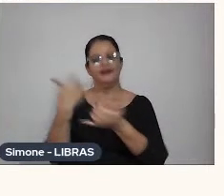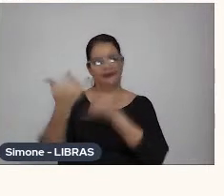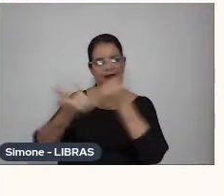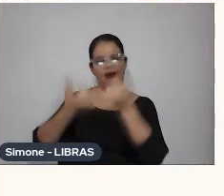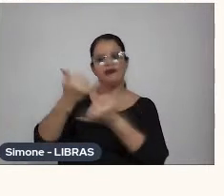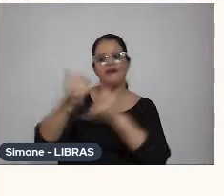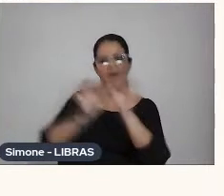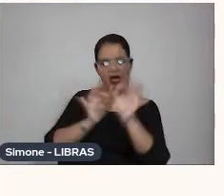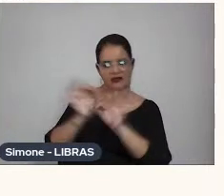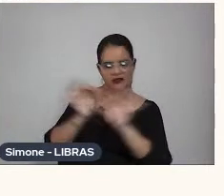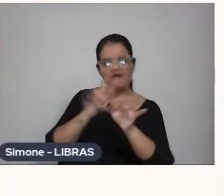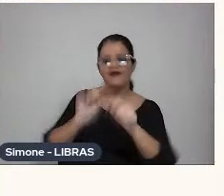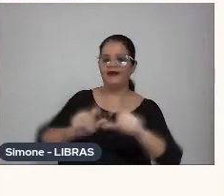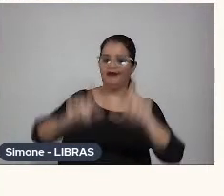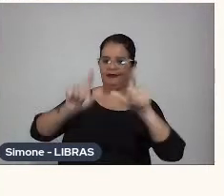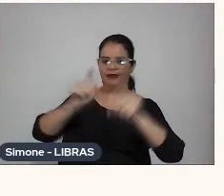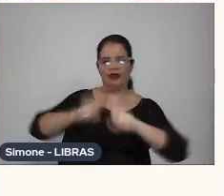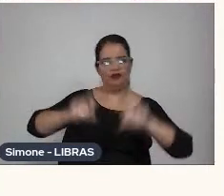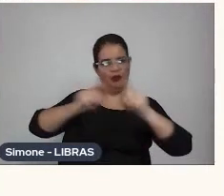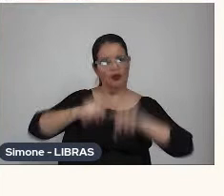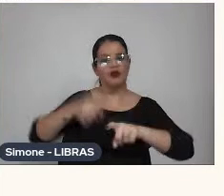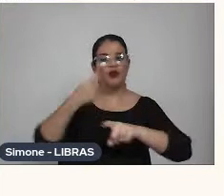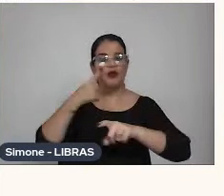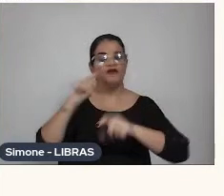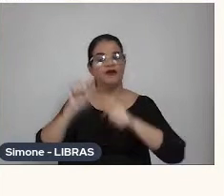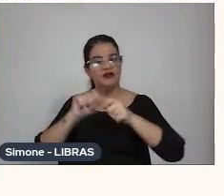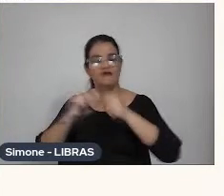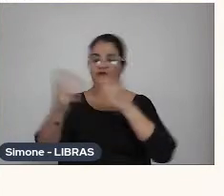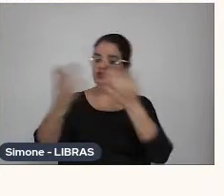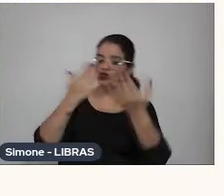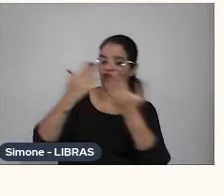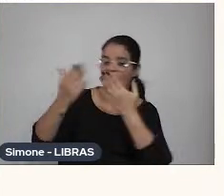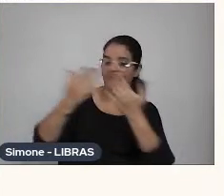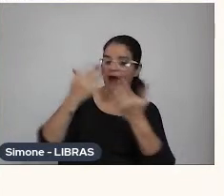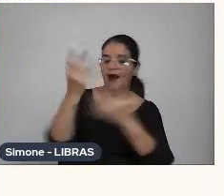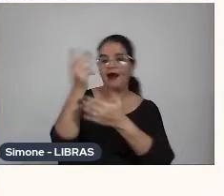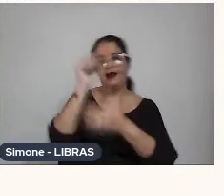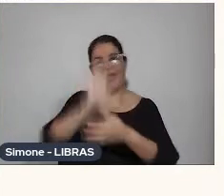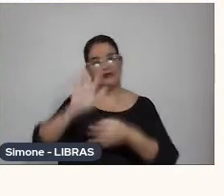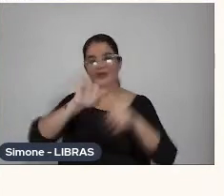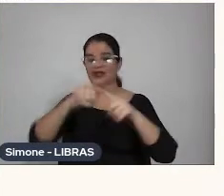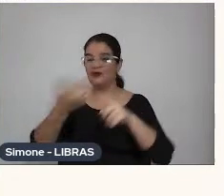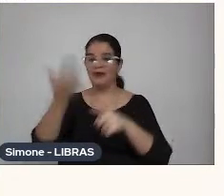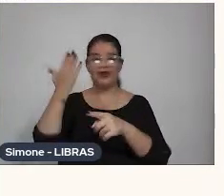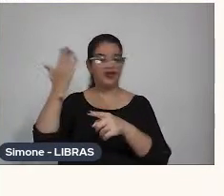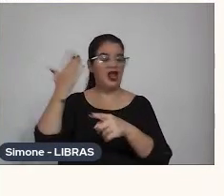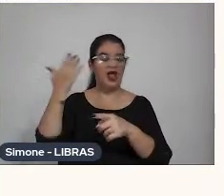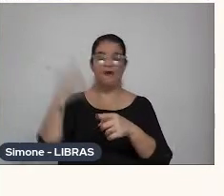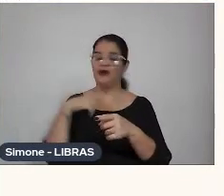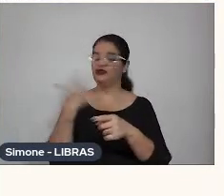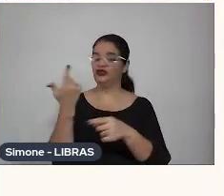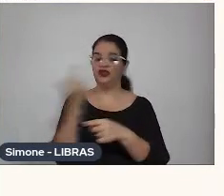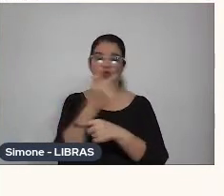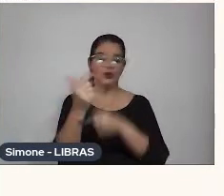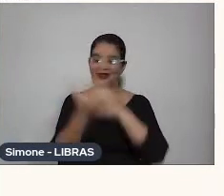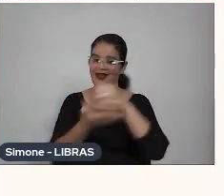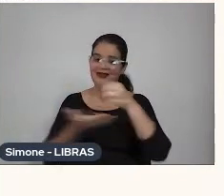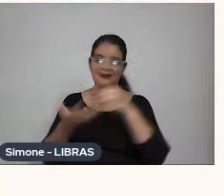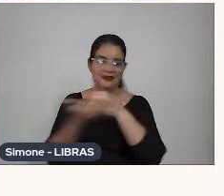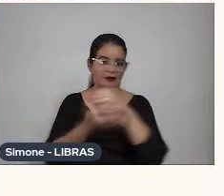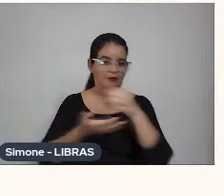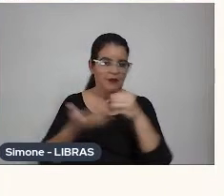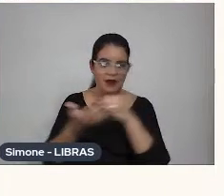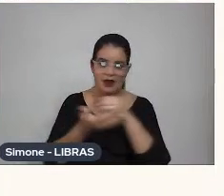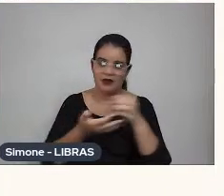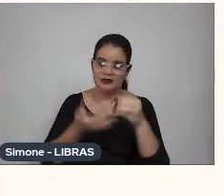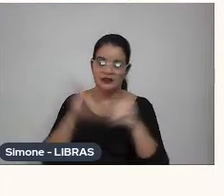seta do computador e vê o que você fez, você compara, né, as imagens, mas nessa época a gente não tinha essa base do que estava